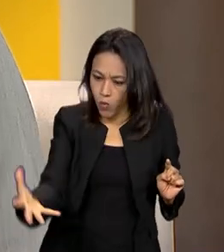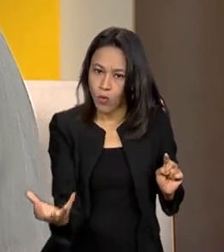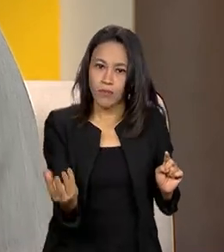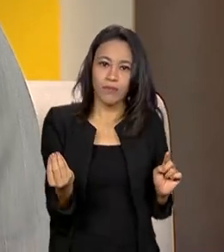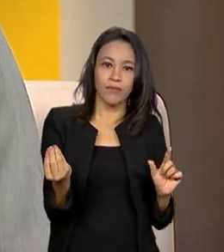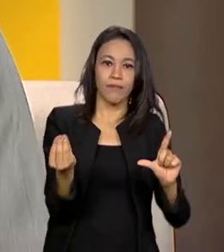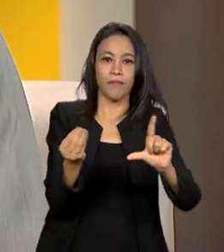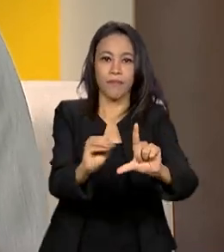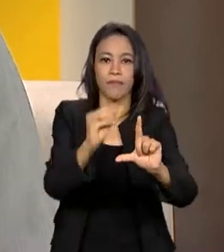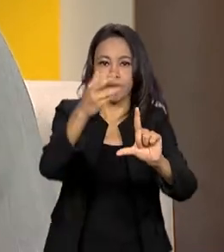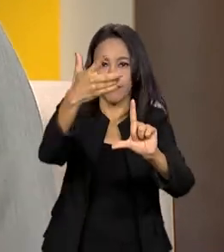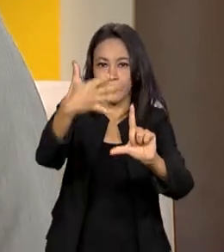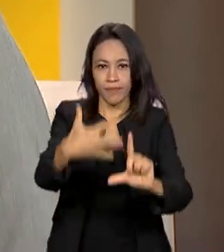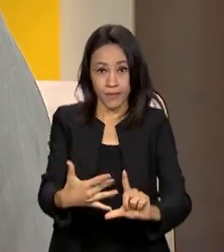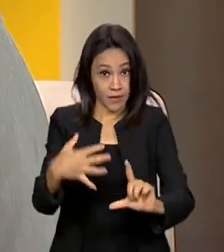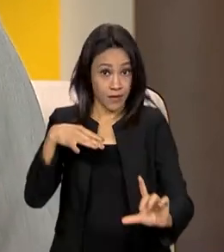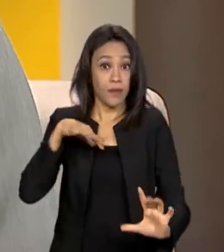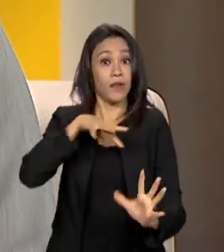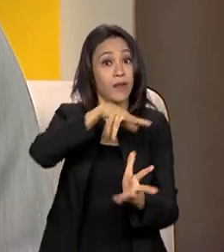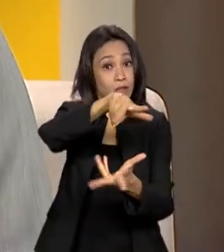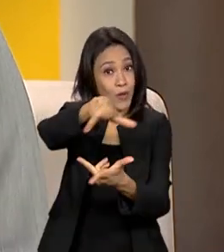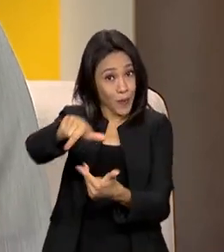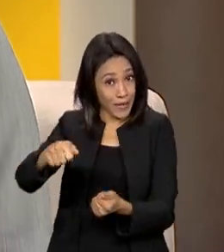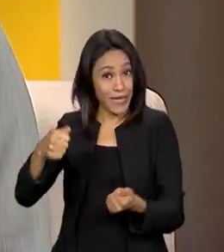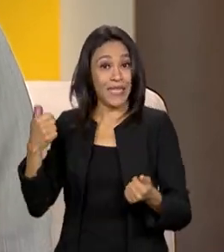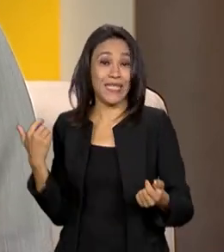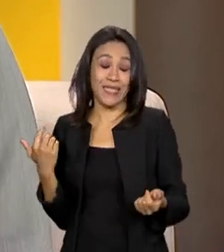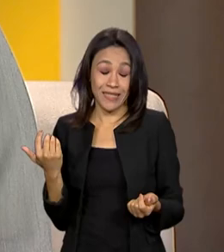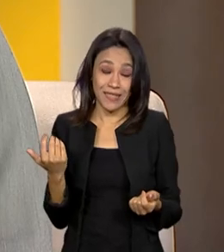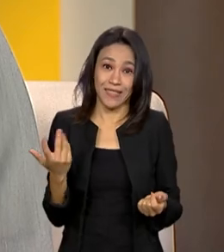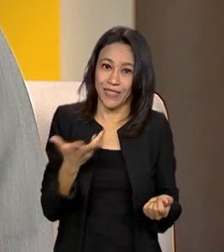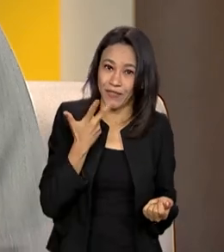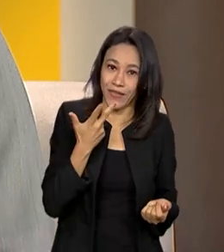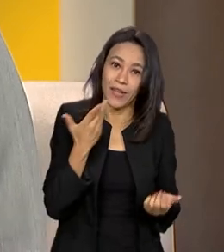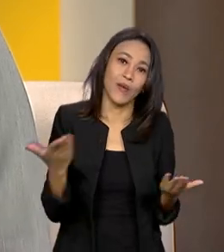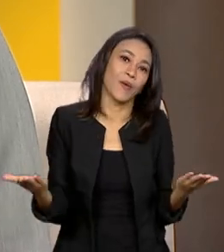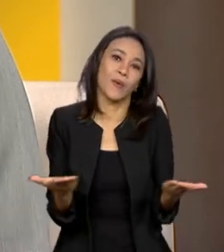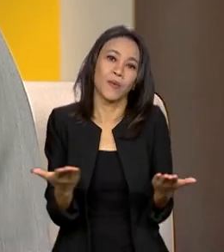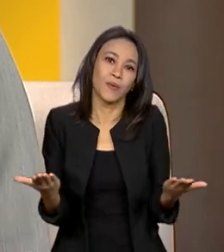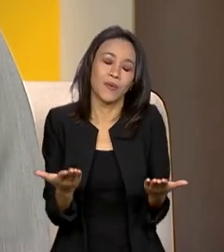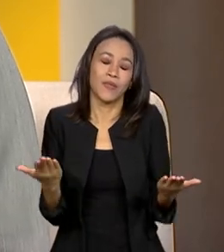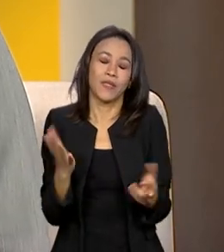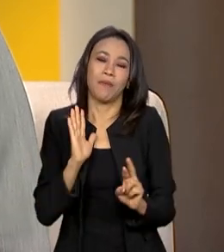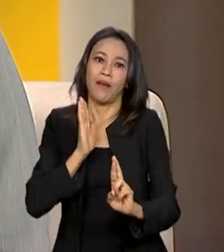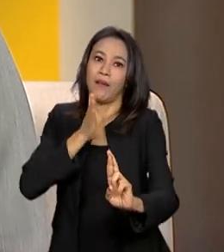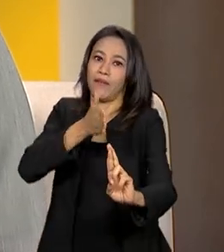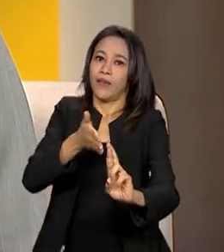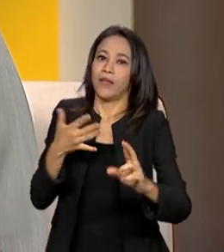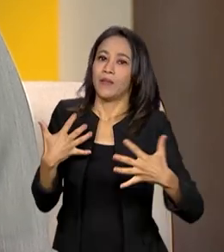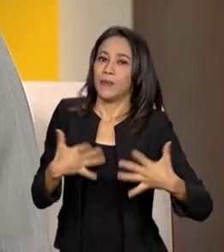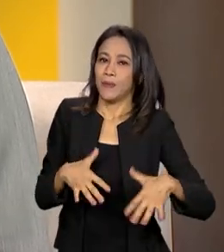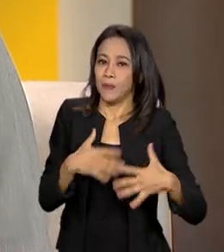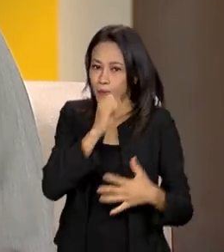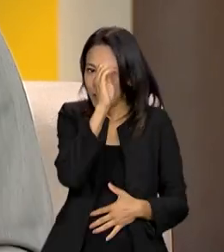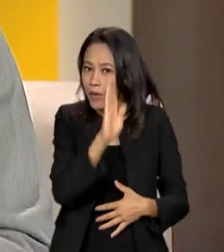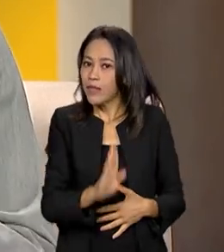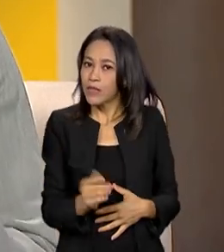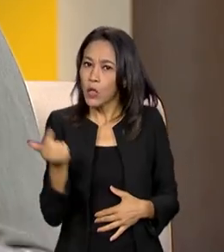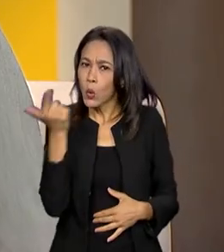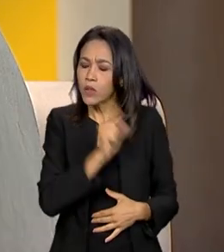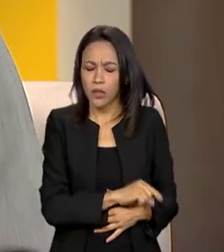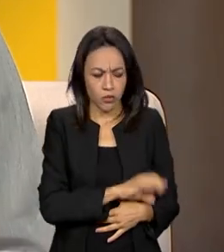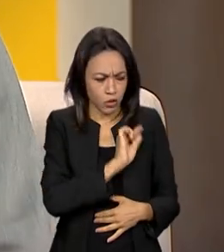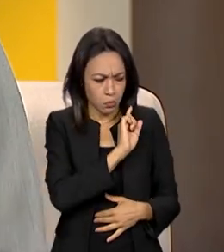internacionalmente. Quando a gente fala dessa velocidade, hoje em dia é um destaque bastante grande do Brasil. Como a gente